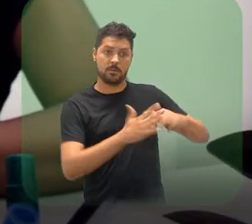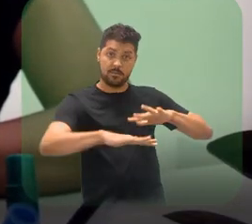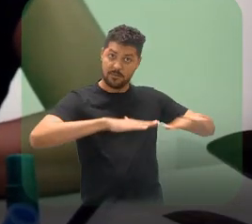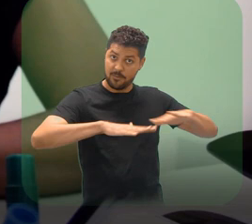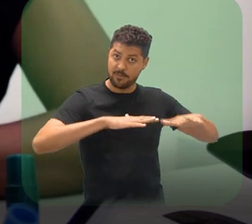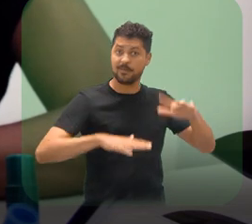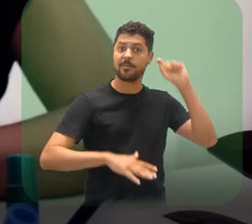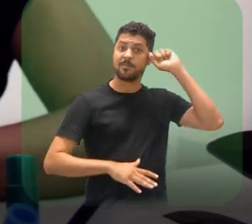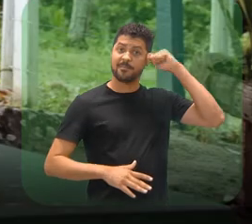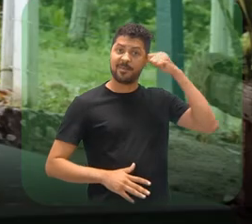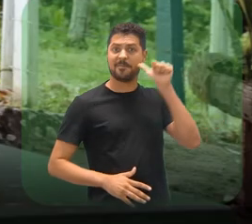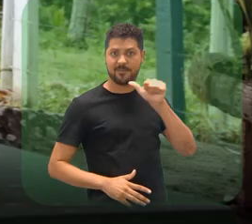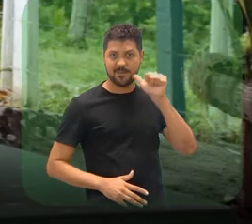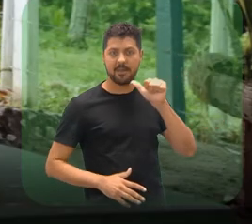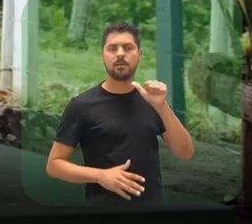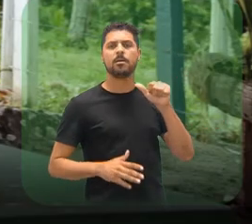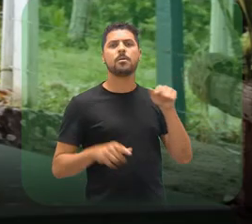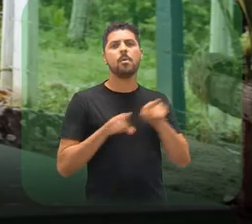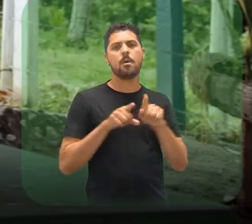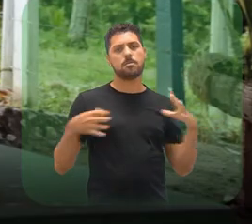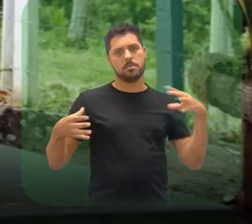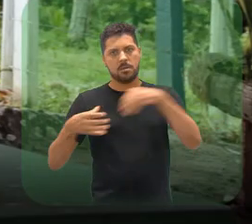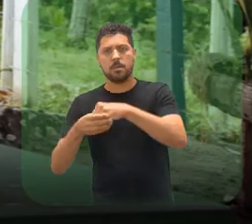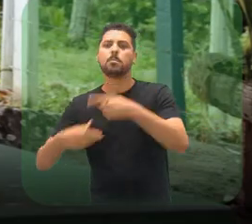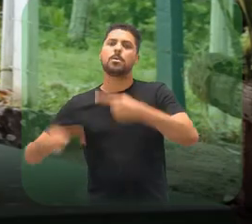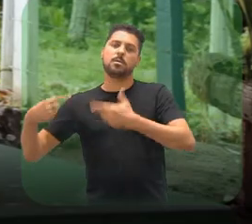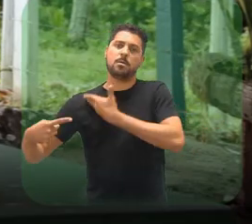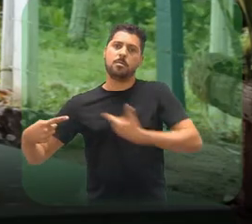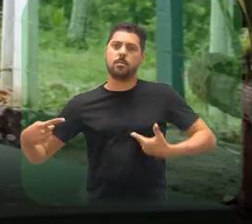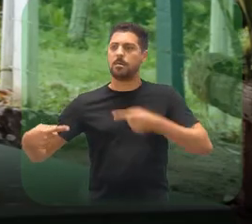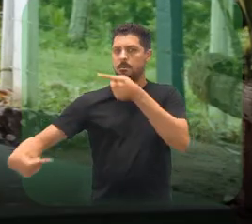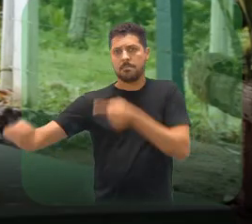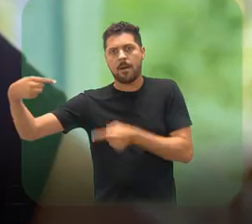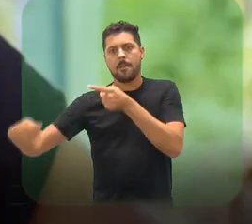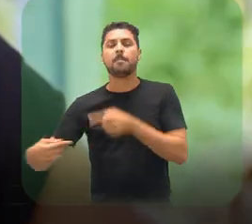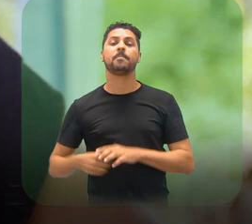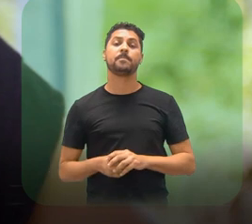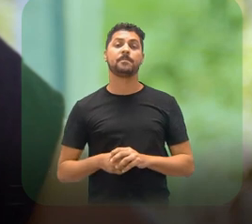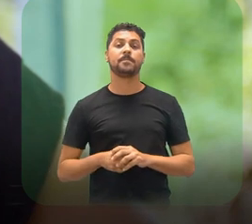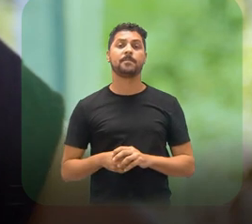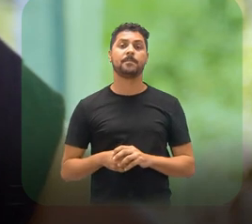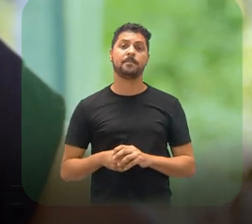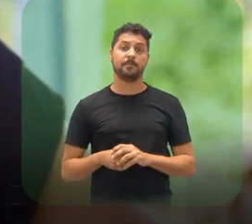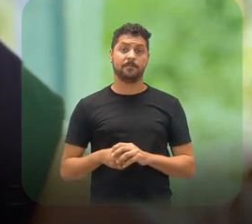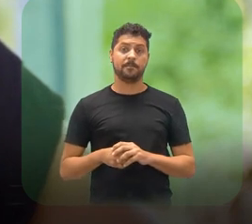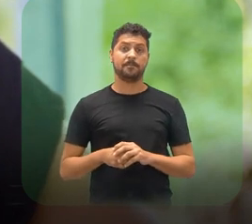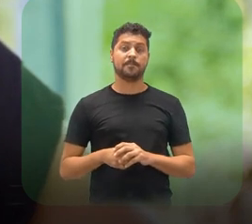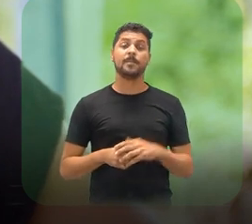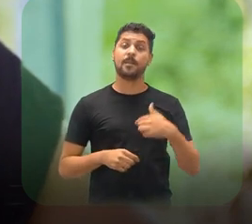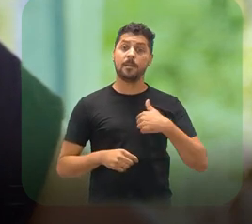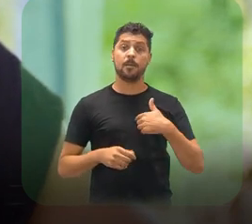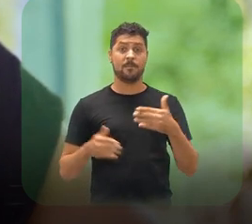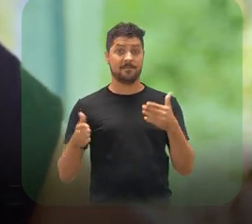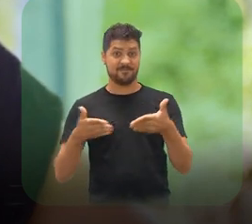movimento de mulheres negras, pautar essas questões no interior das políticas públicas. A minha volta ao